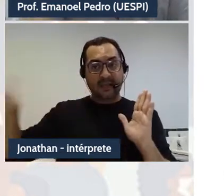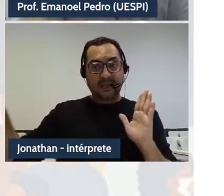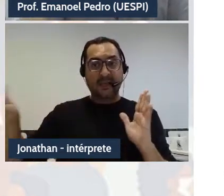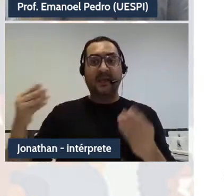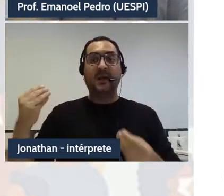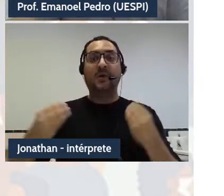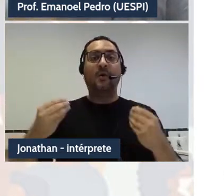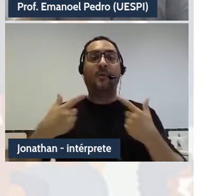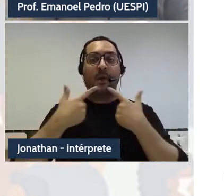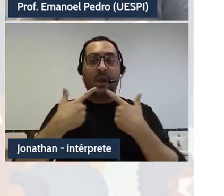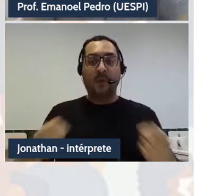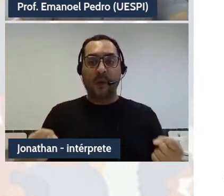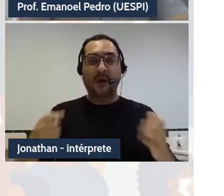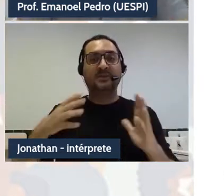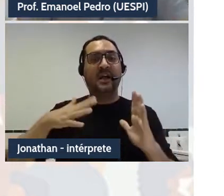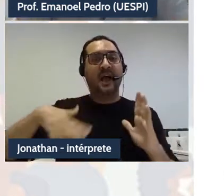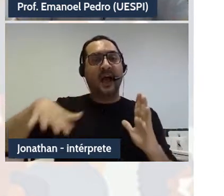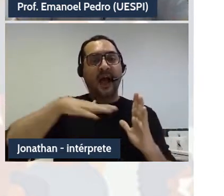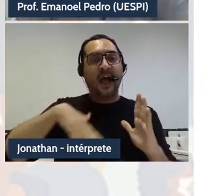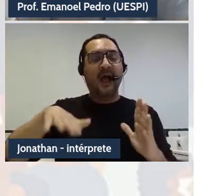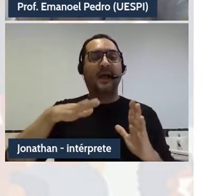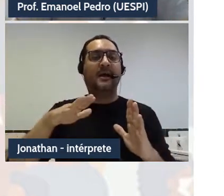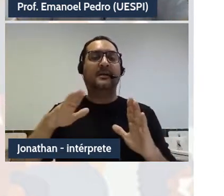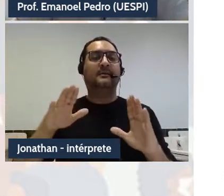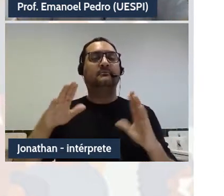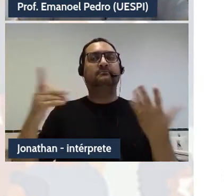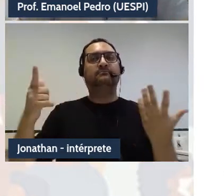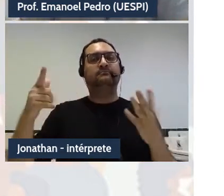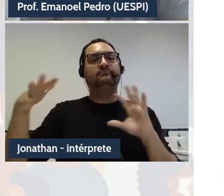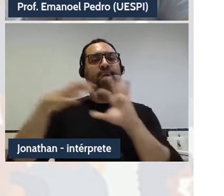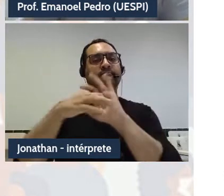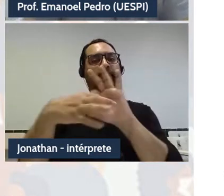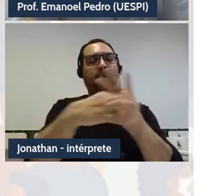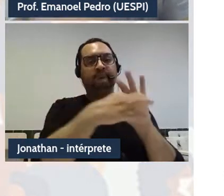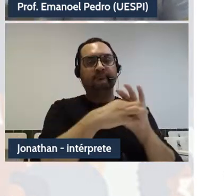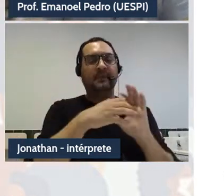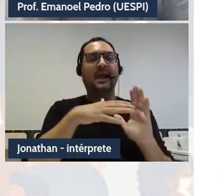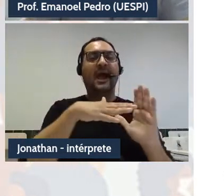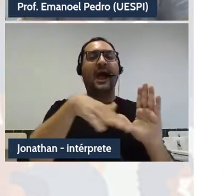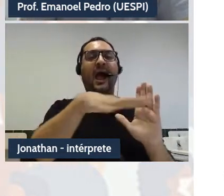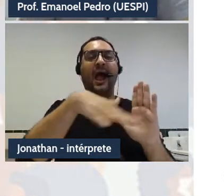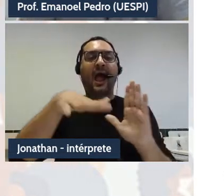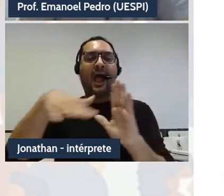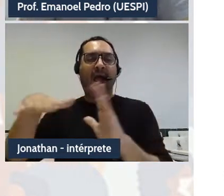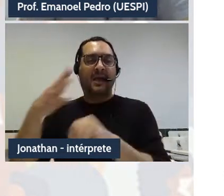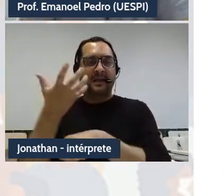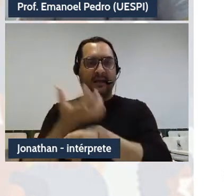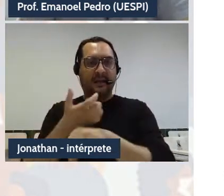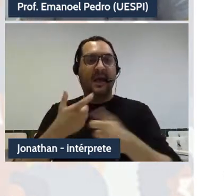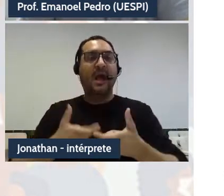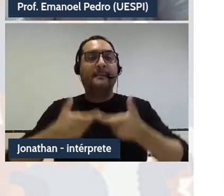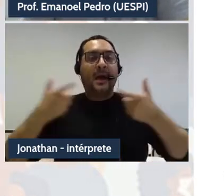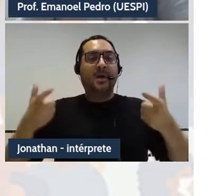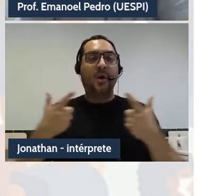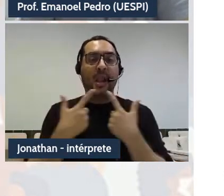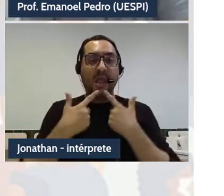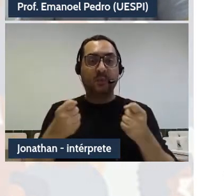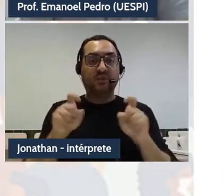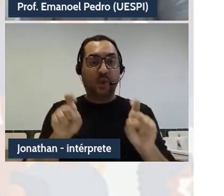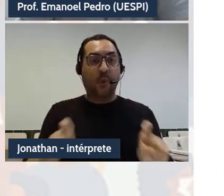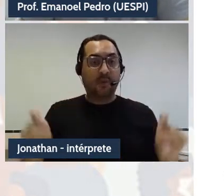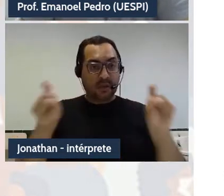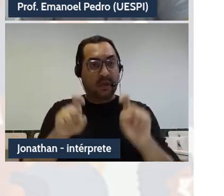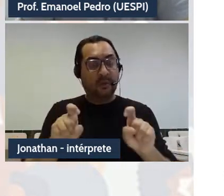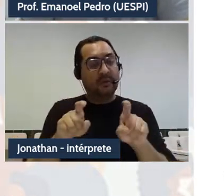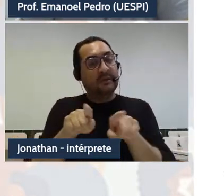no campo da linguística, seja no campo de outras áreas a ela aglutinadas, no quadro maior da linguística computacional, ou mesmo na